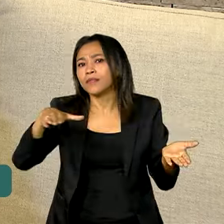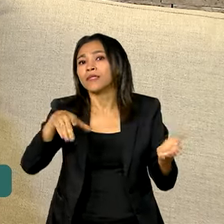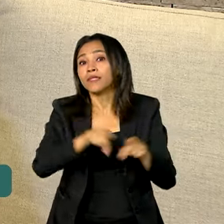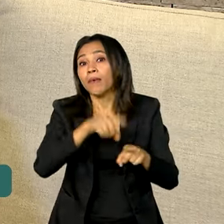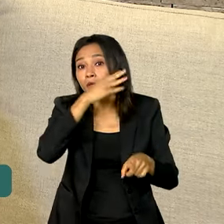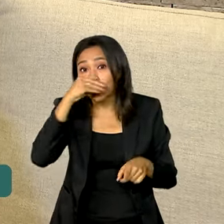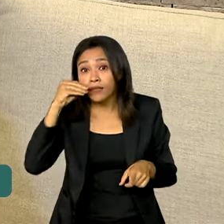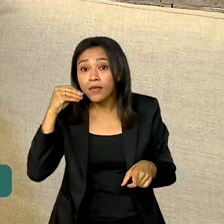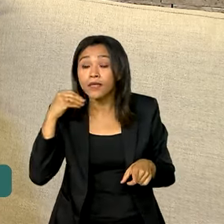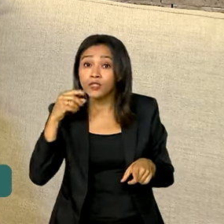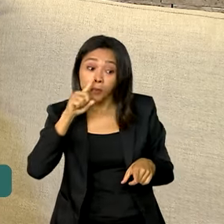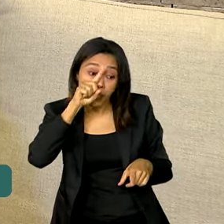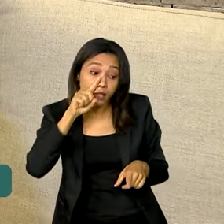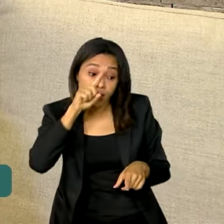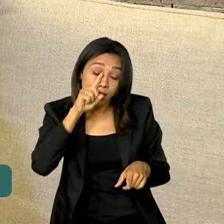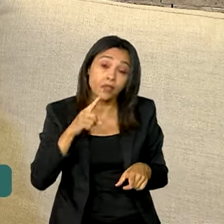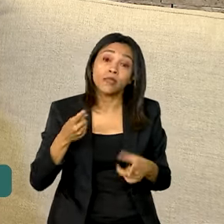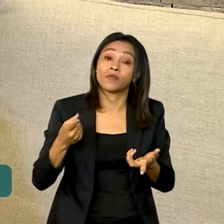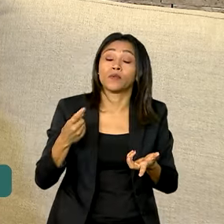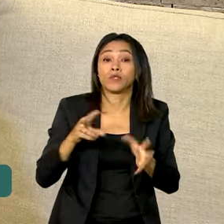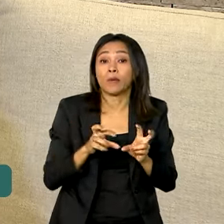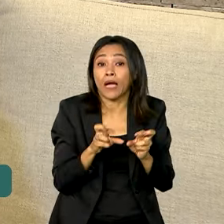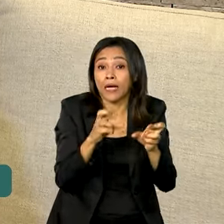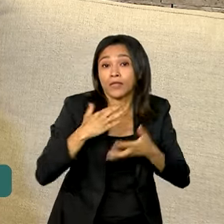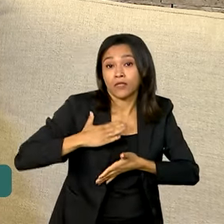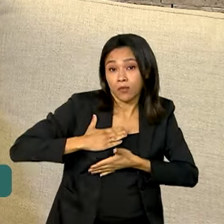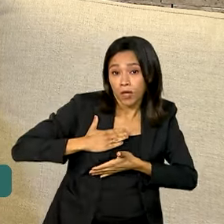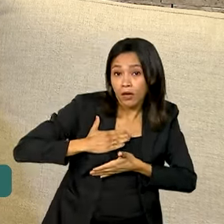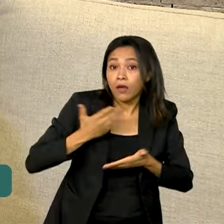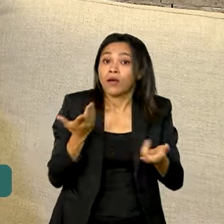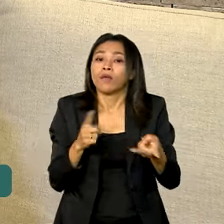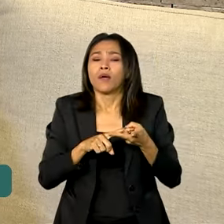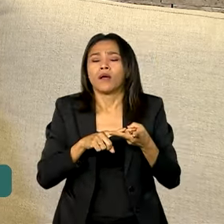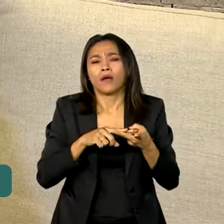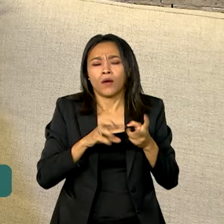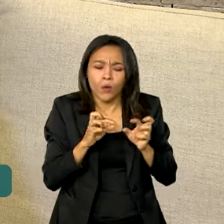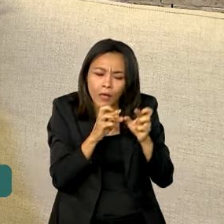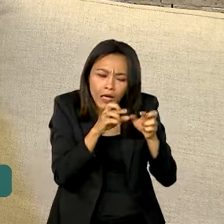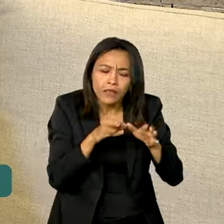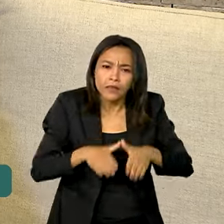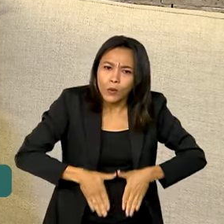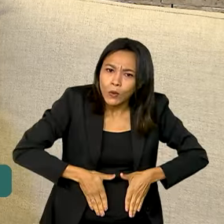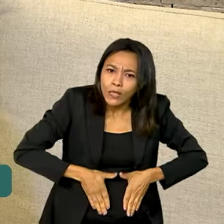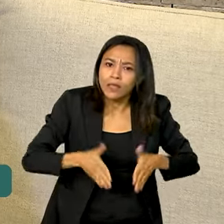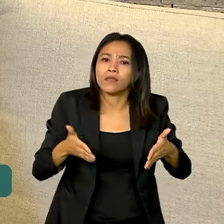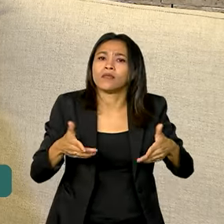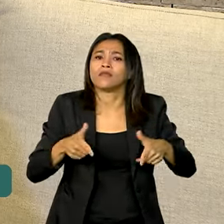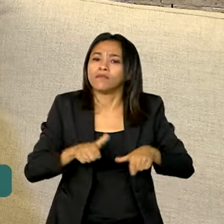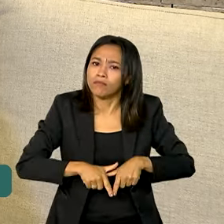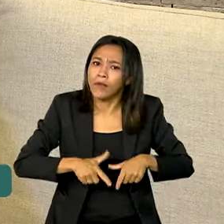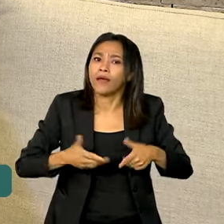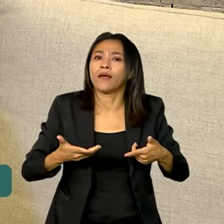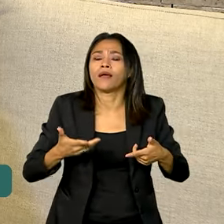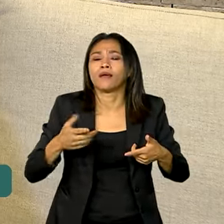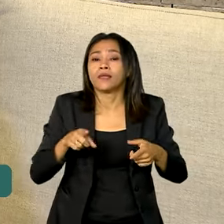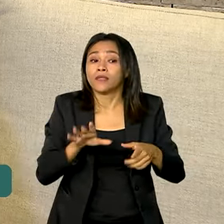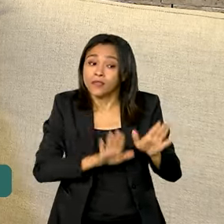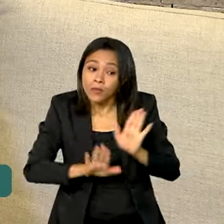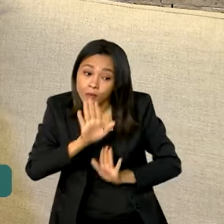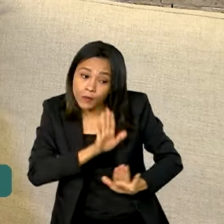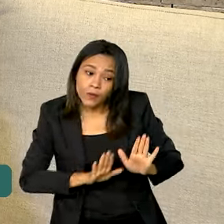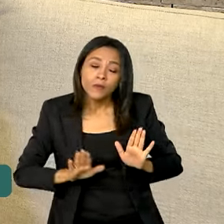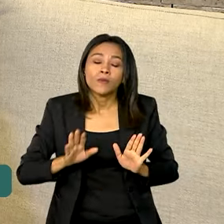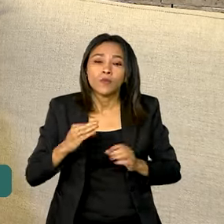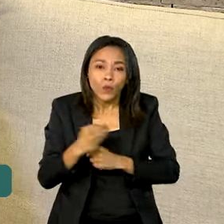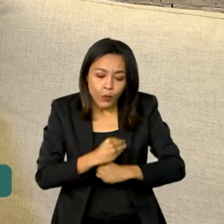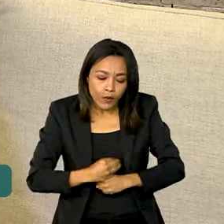de um câncer de mama, de um câncer de colo uterino, ou mesmo de lesões ginecológicas,